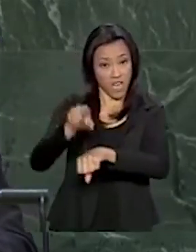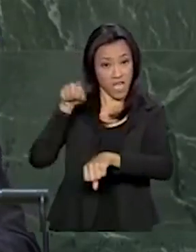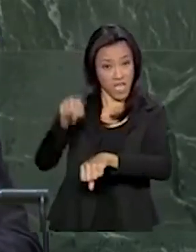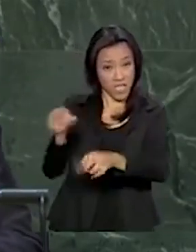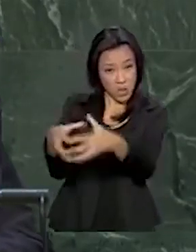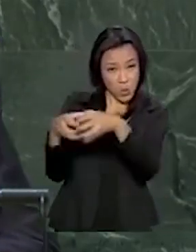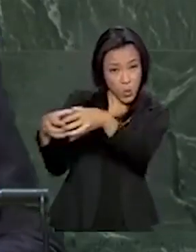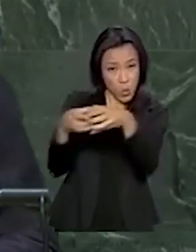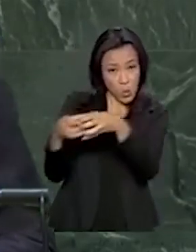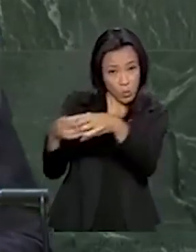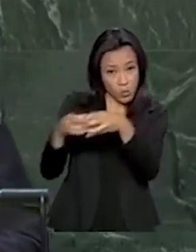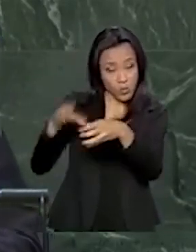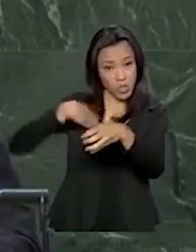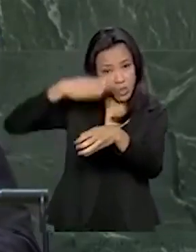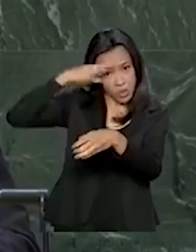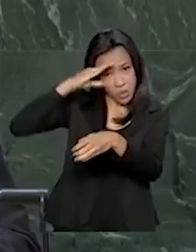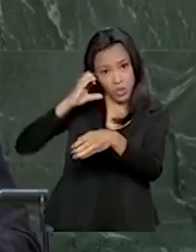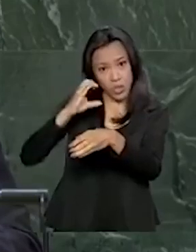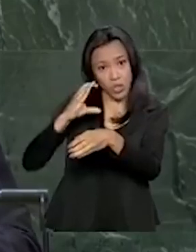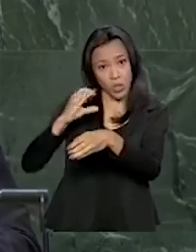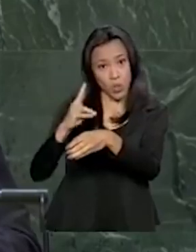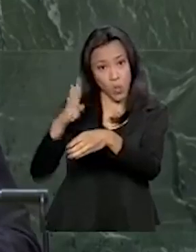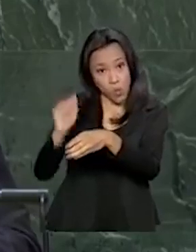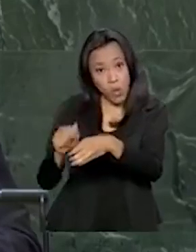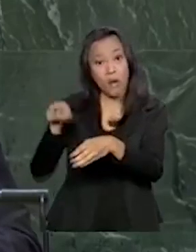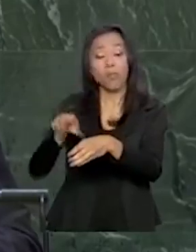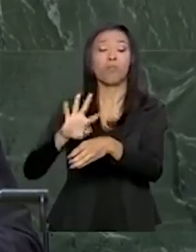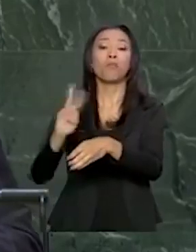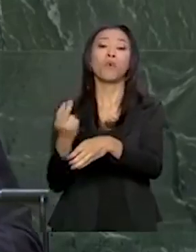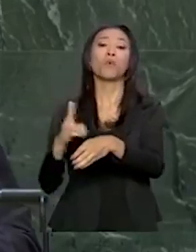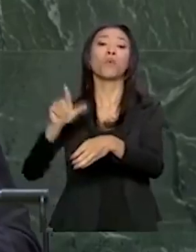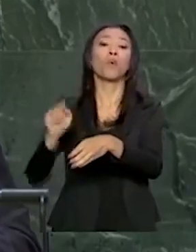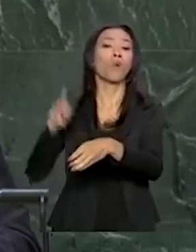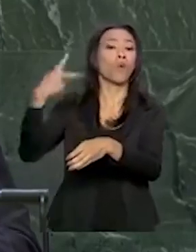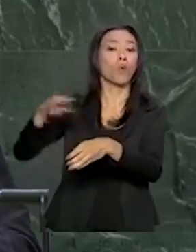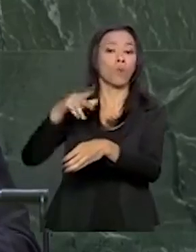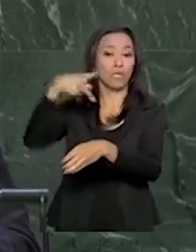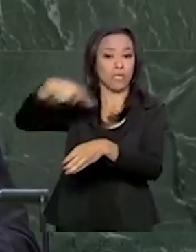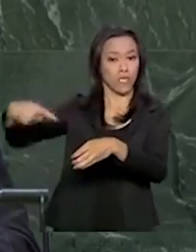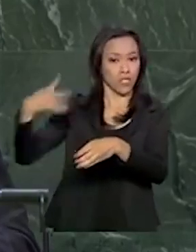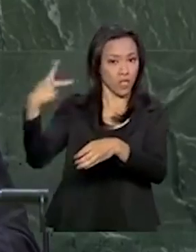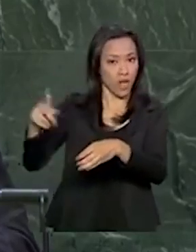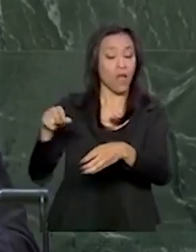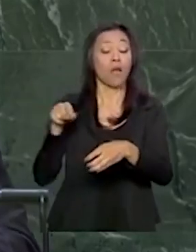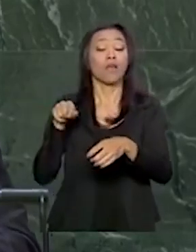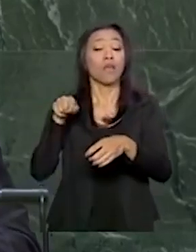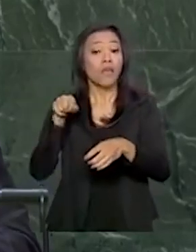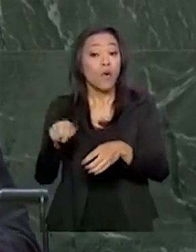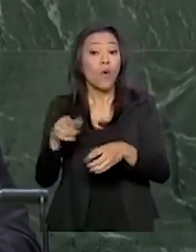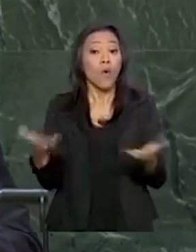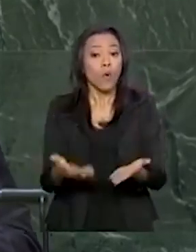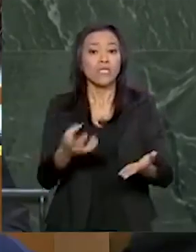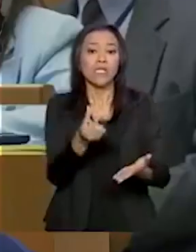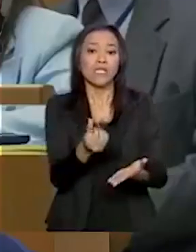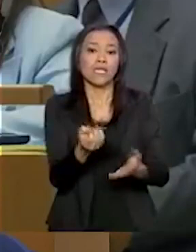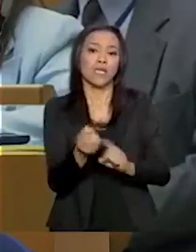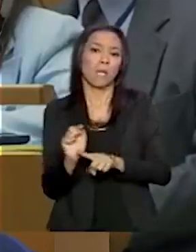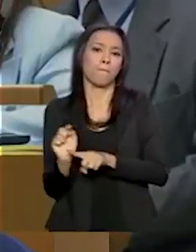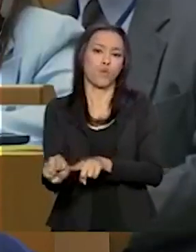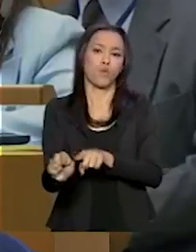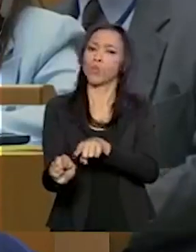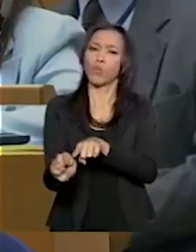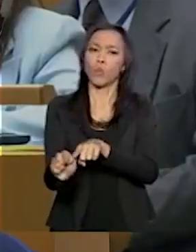cubano, levados por Hugo Chávez, também chegaram e hoje são aproximadamente 60 mil que